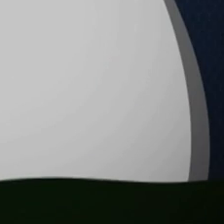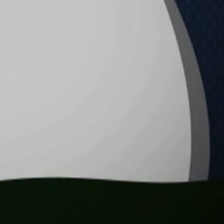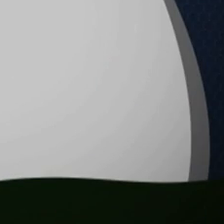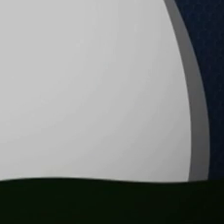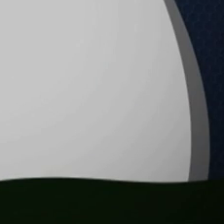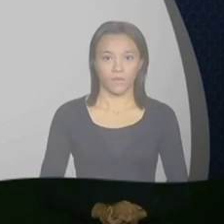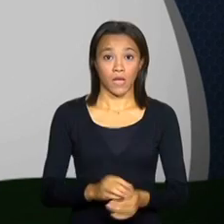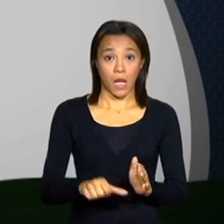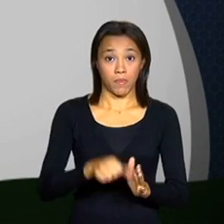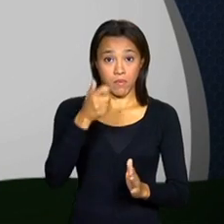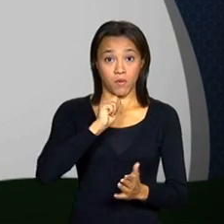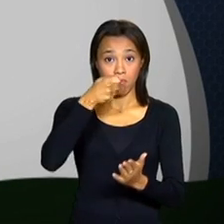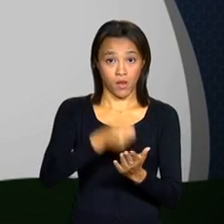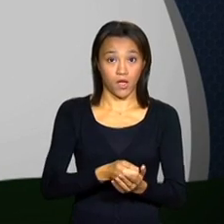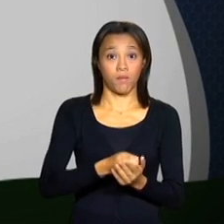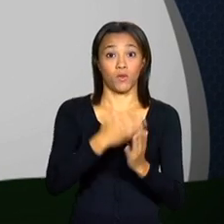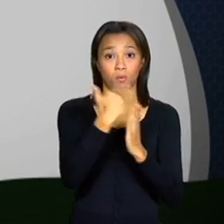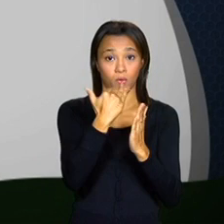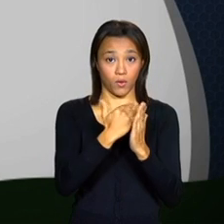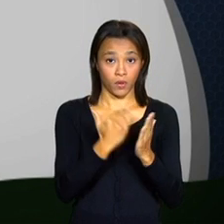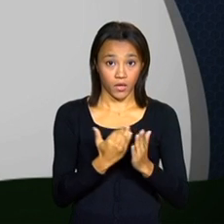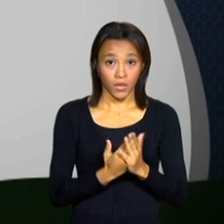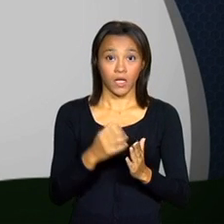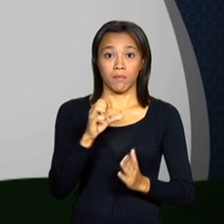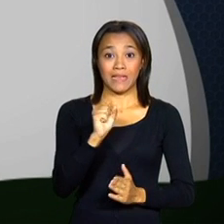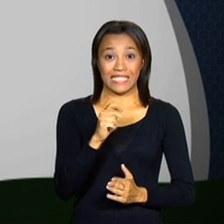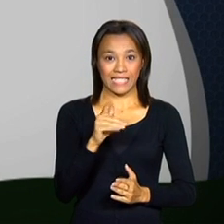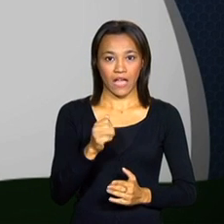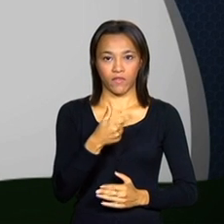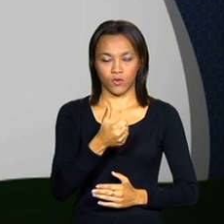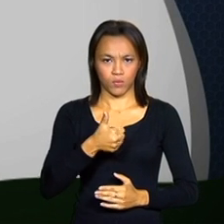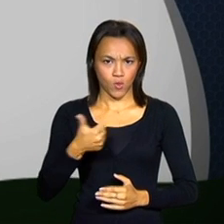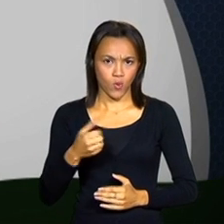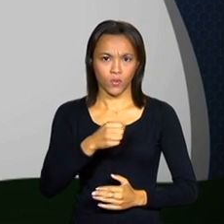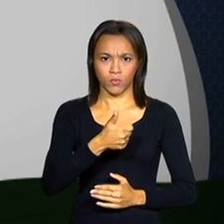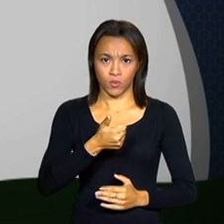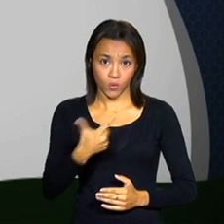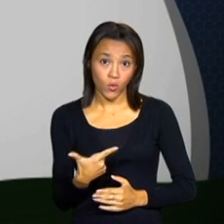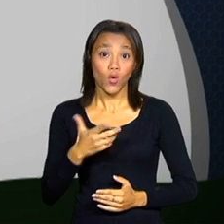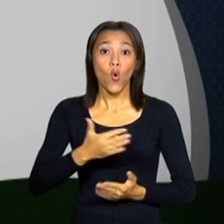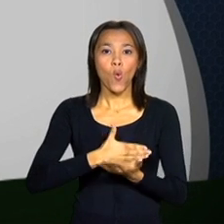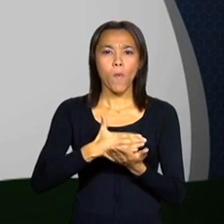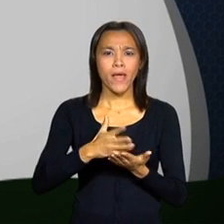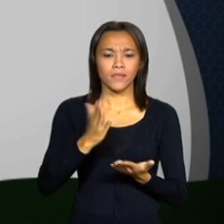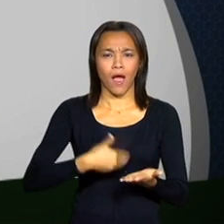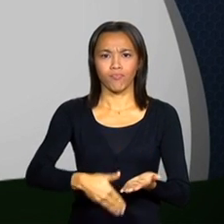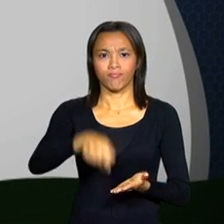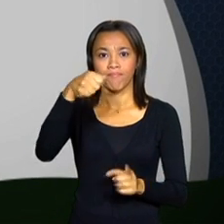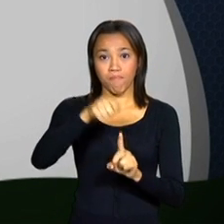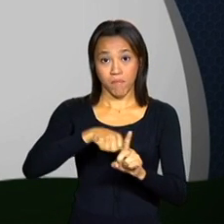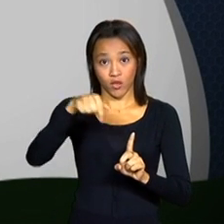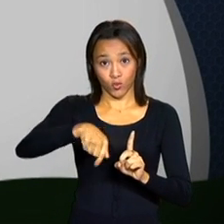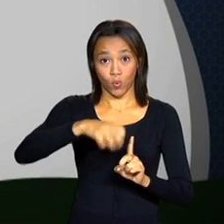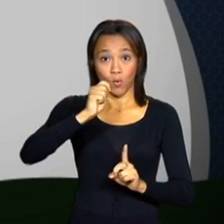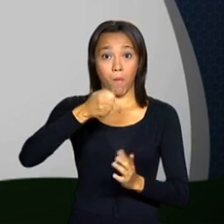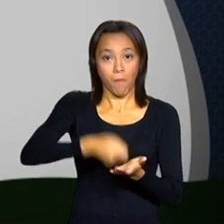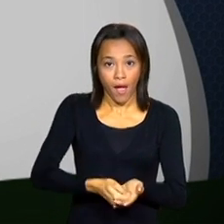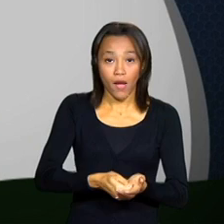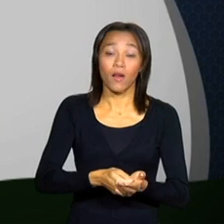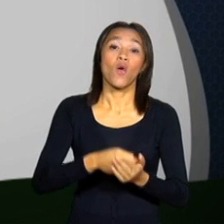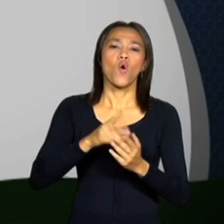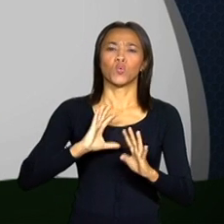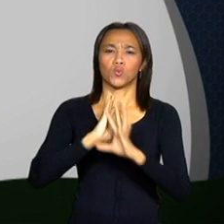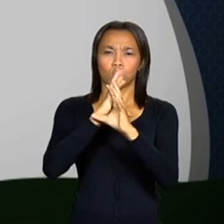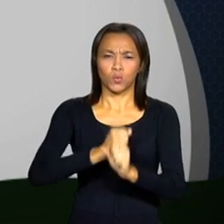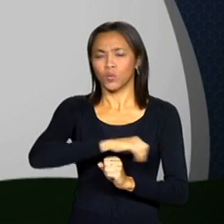A primeira parcela do programa Garantia Safra 2011-2012 começa a ser paga neste mês de outubro. O valor